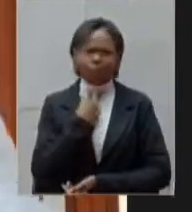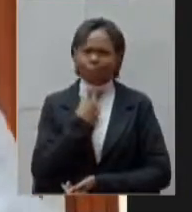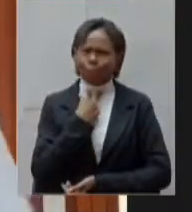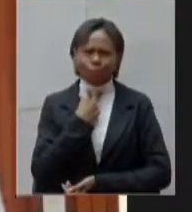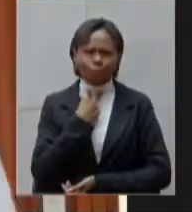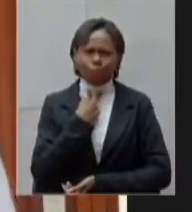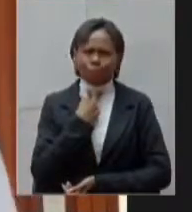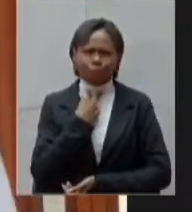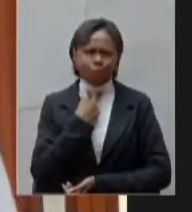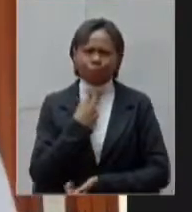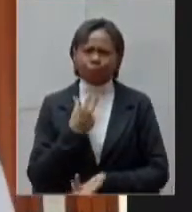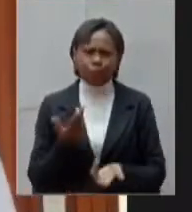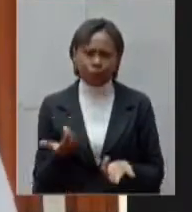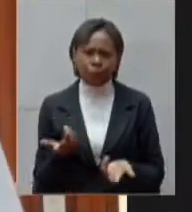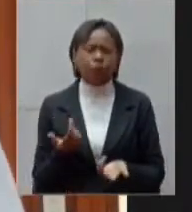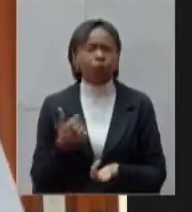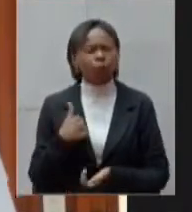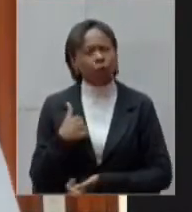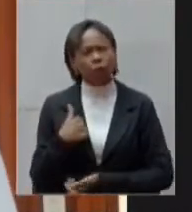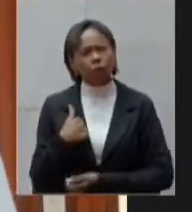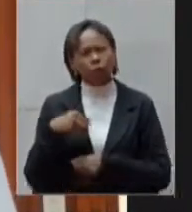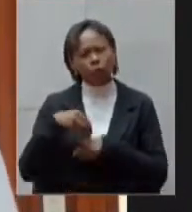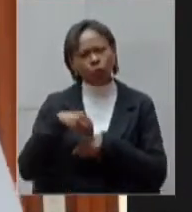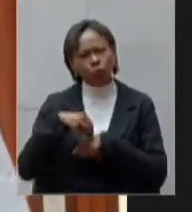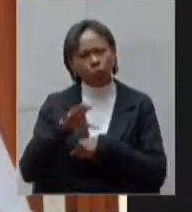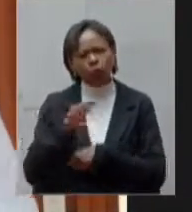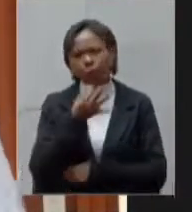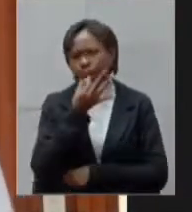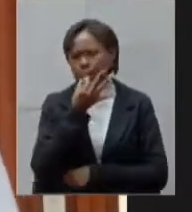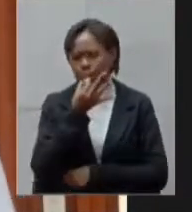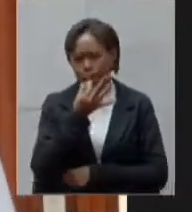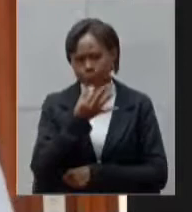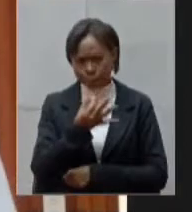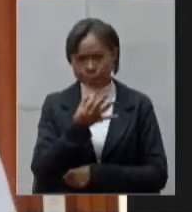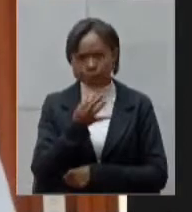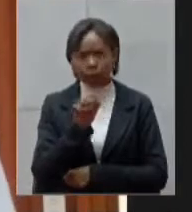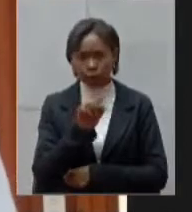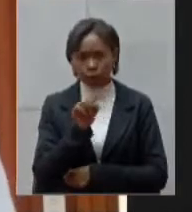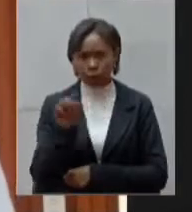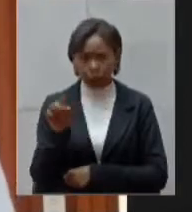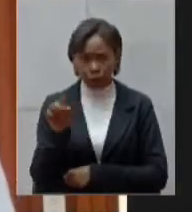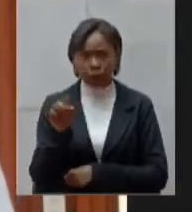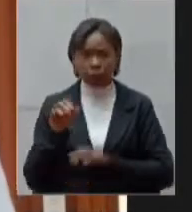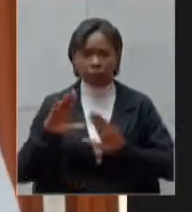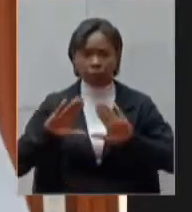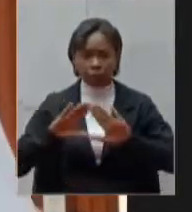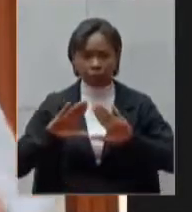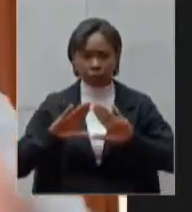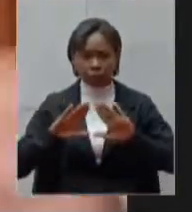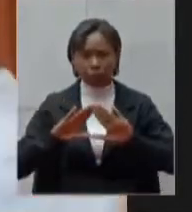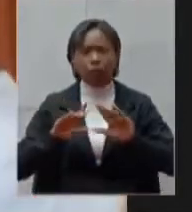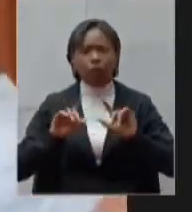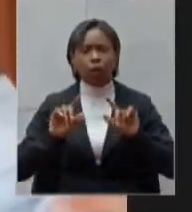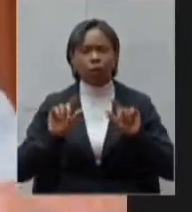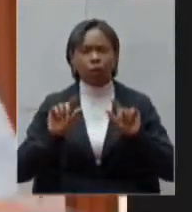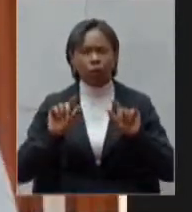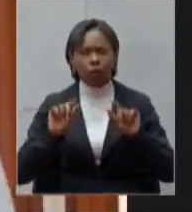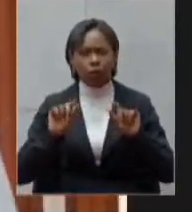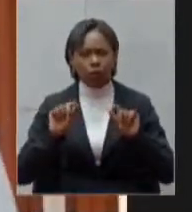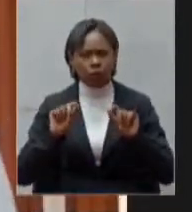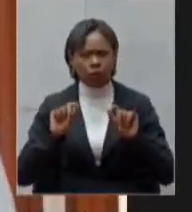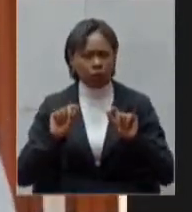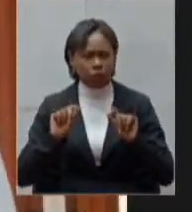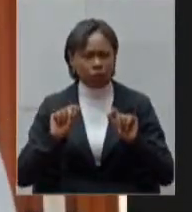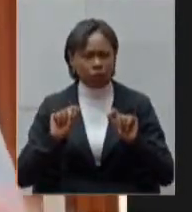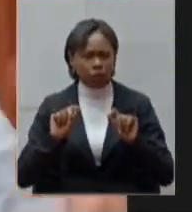agora eu queria sugerir a vossa excelência aos membros da comitê e da Assembleia o secretário Carlos Eduardo já tem